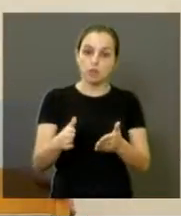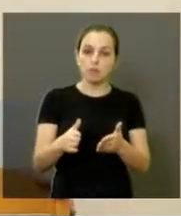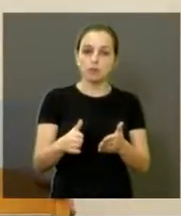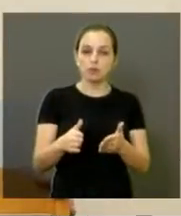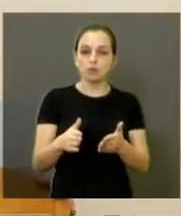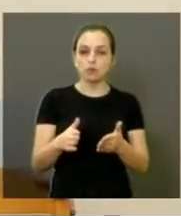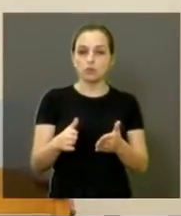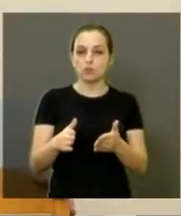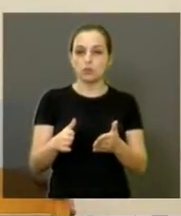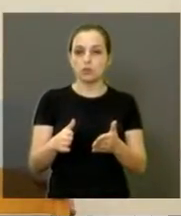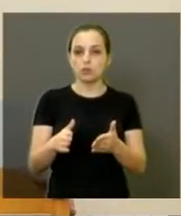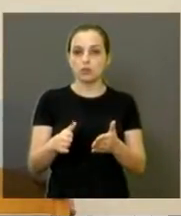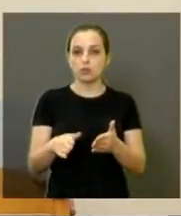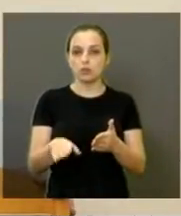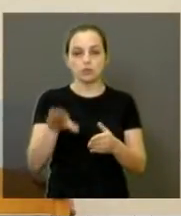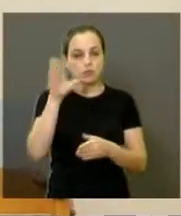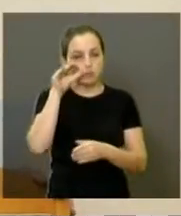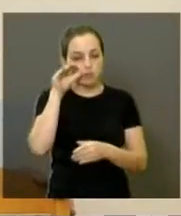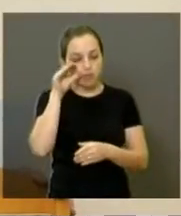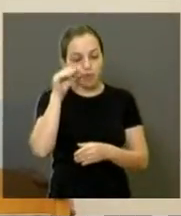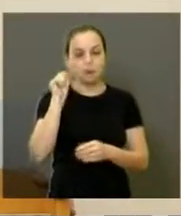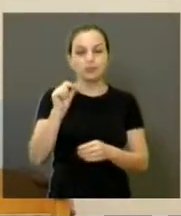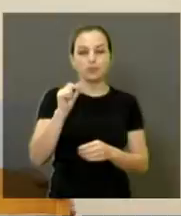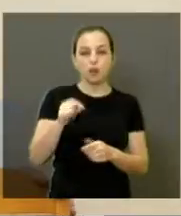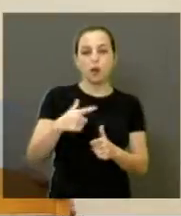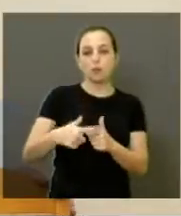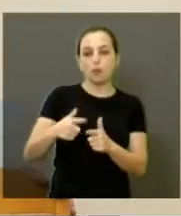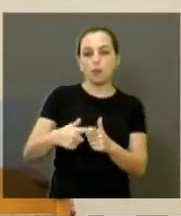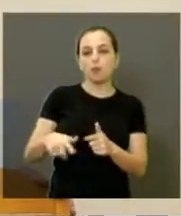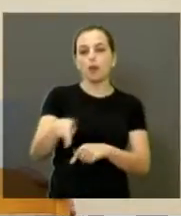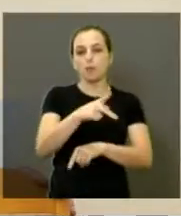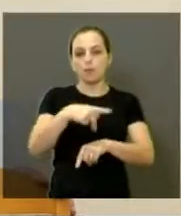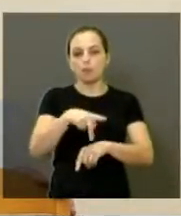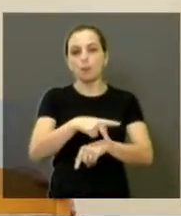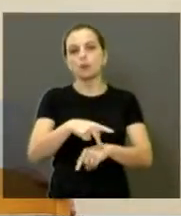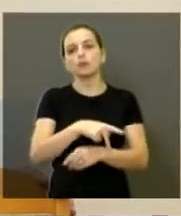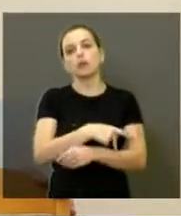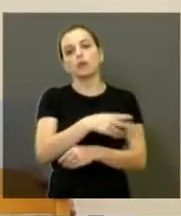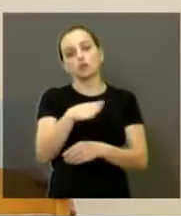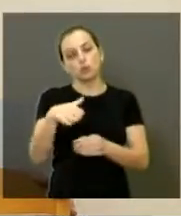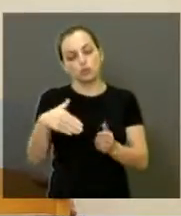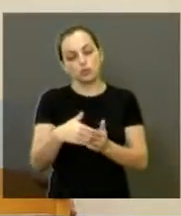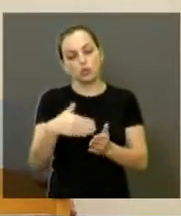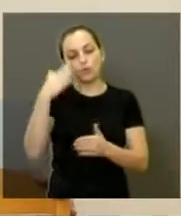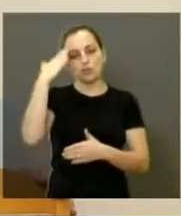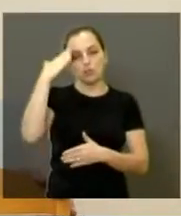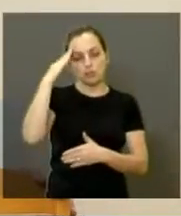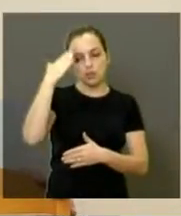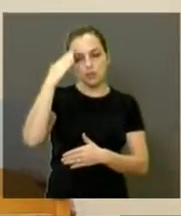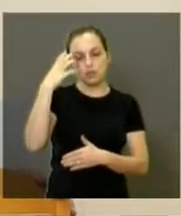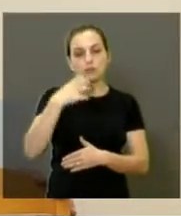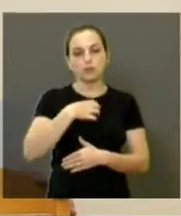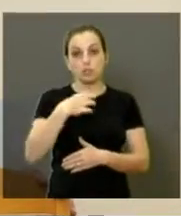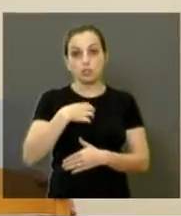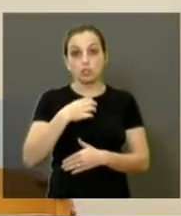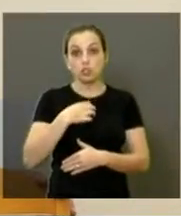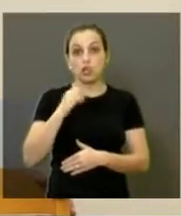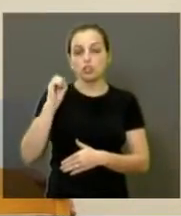situação difícil para o país, todo mundo tem que compreender essa situação, porque não é uma situação simplesmente